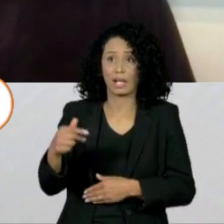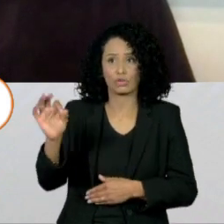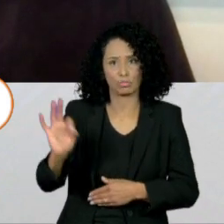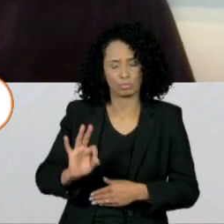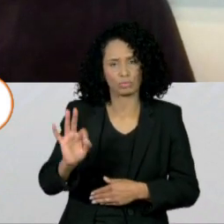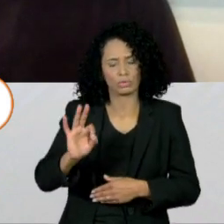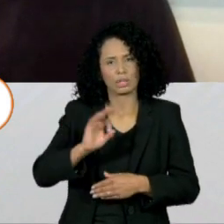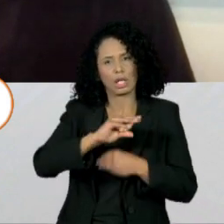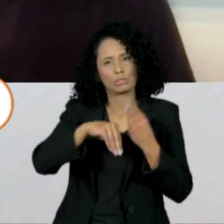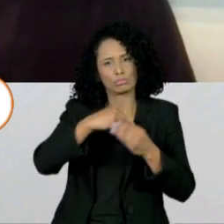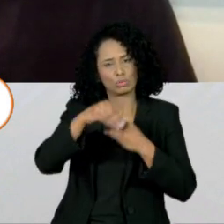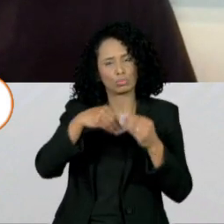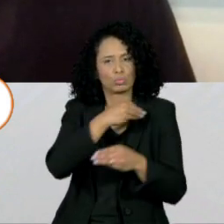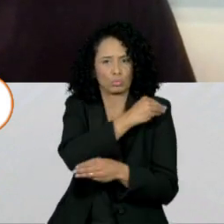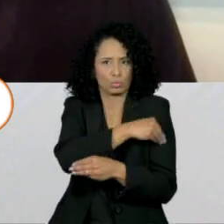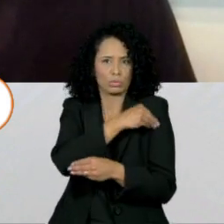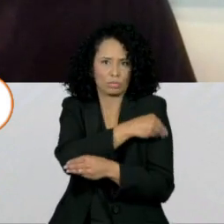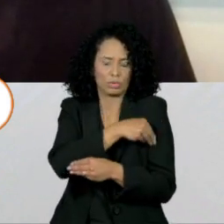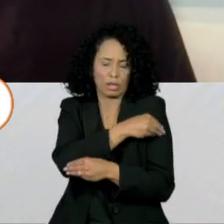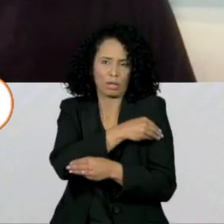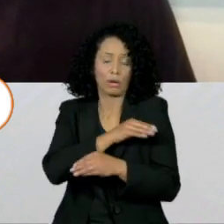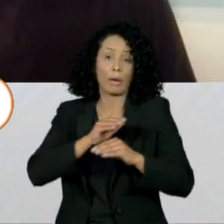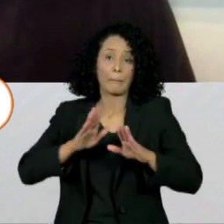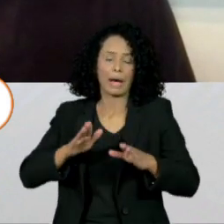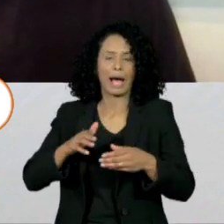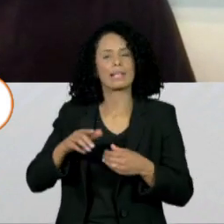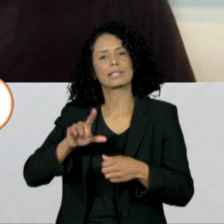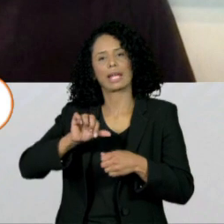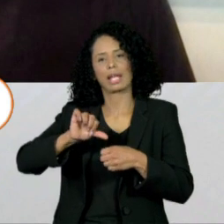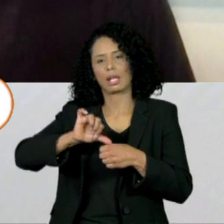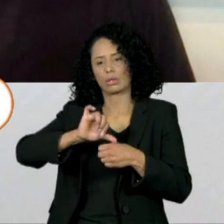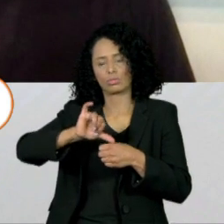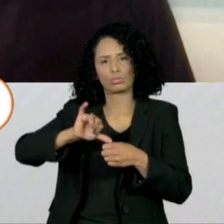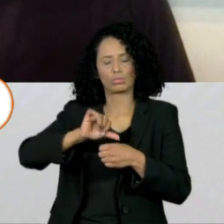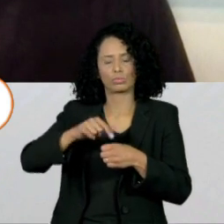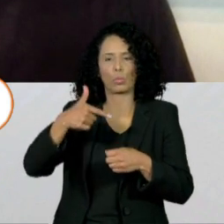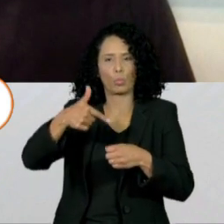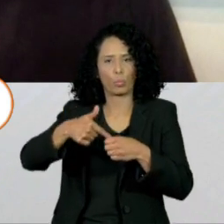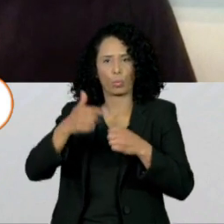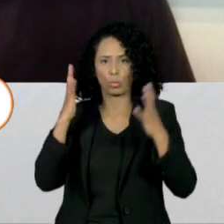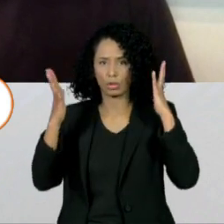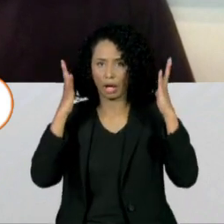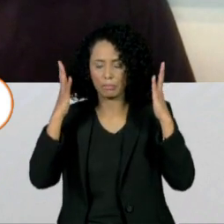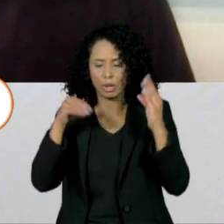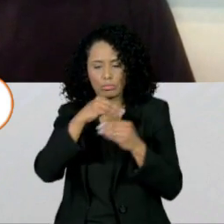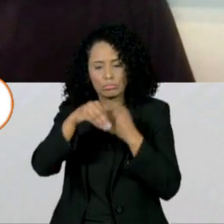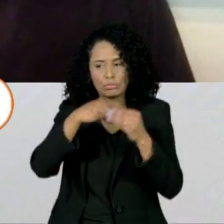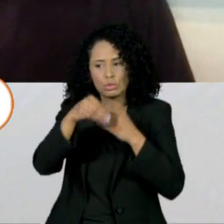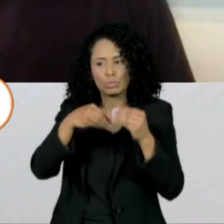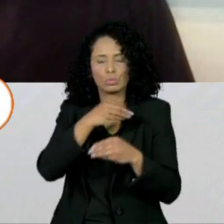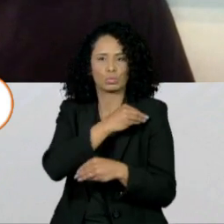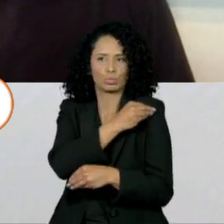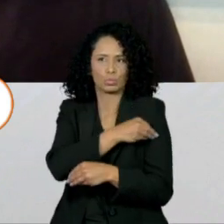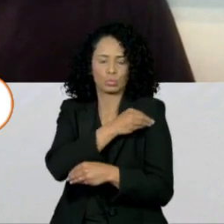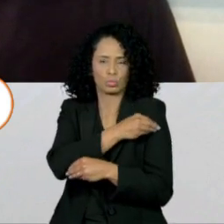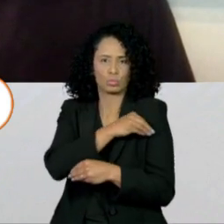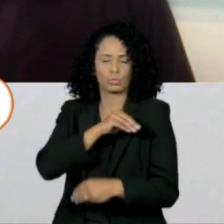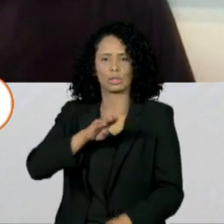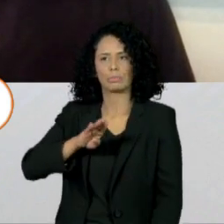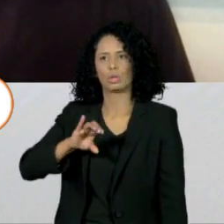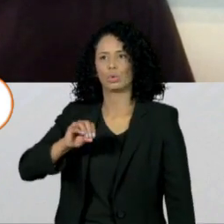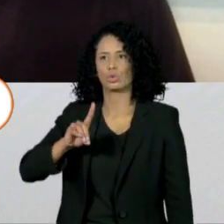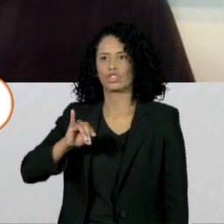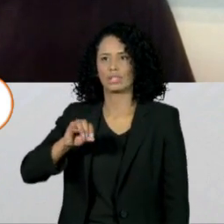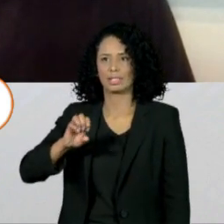álcool de etanol a nidro e o diesel tem a mistura de 10% do biodiesel. Esses dois produtos, o etanol e o